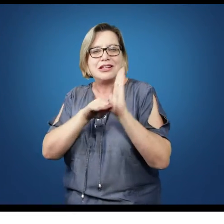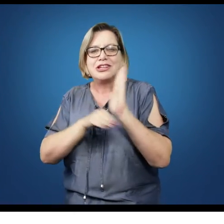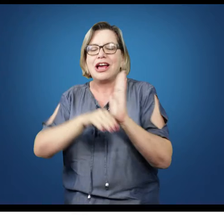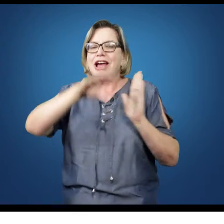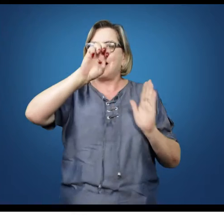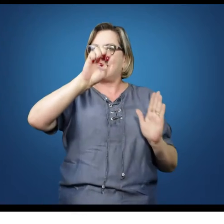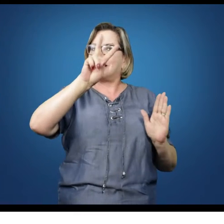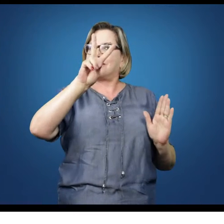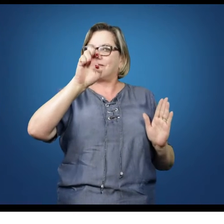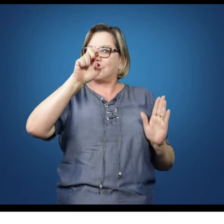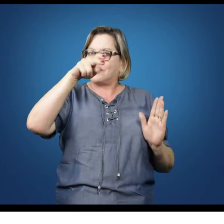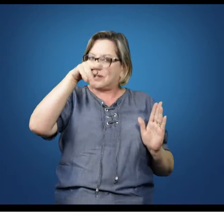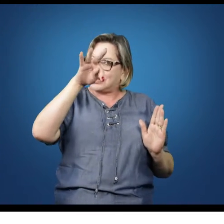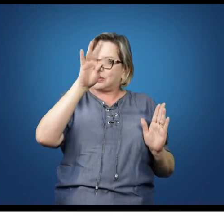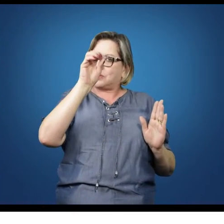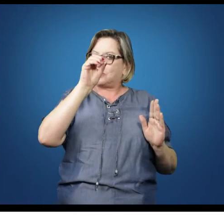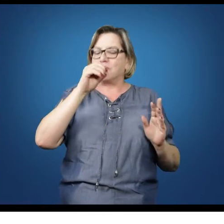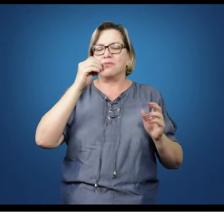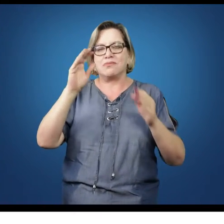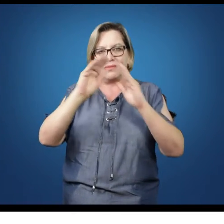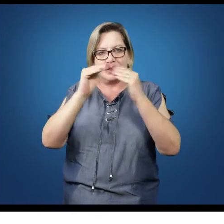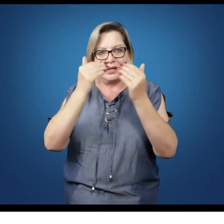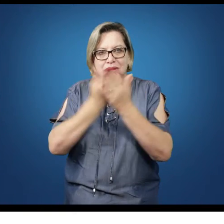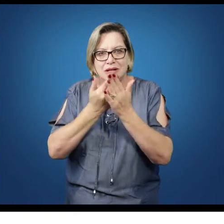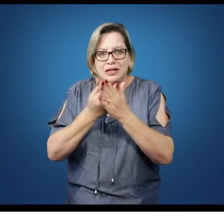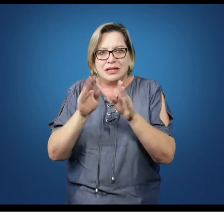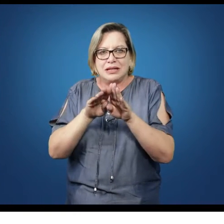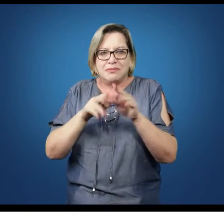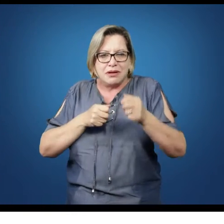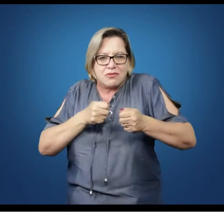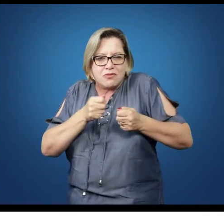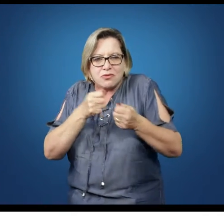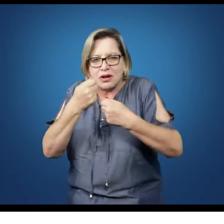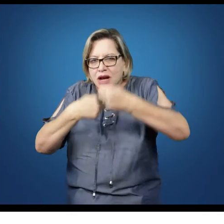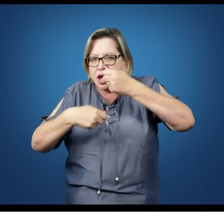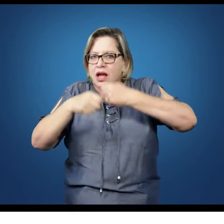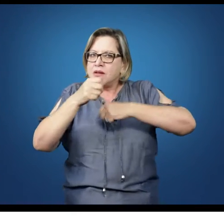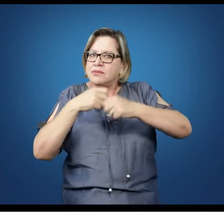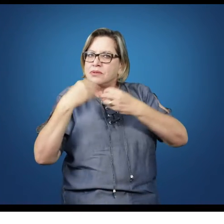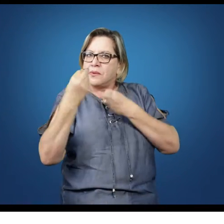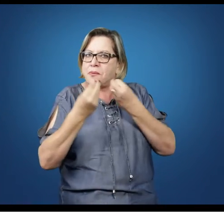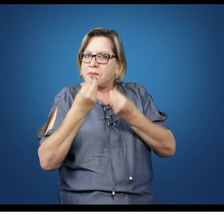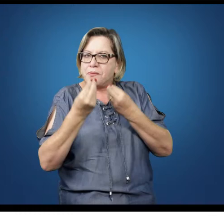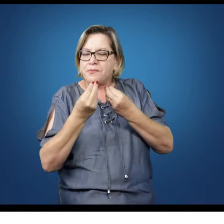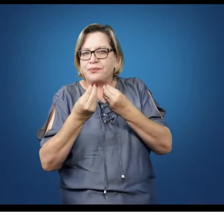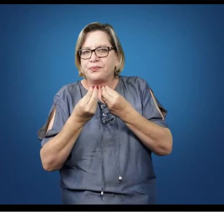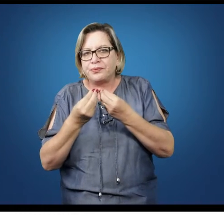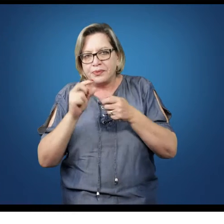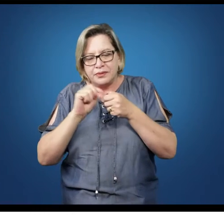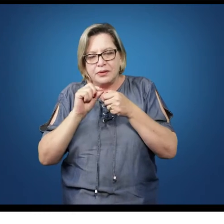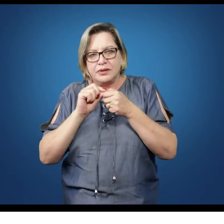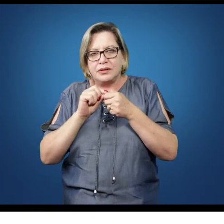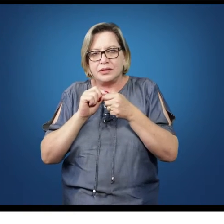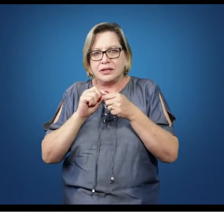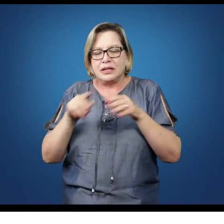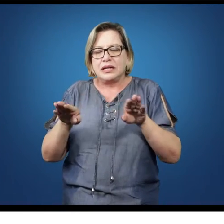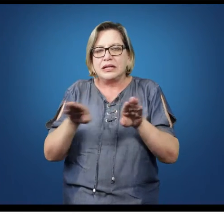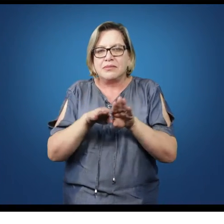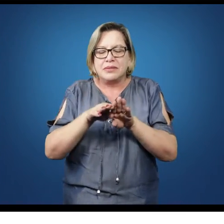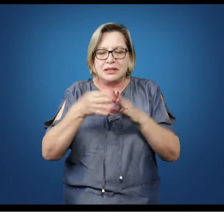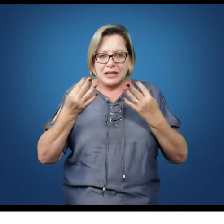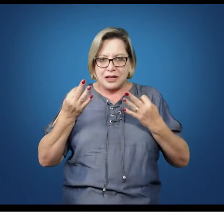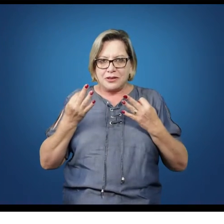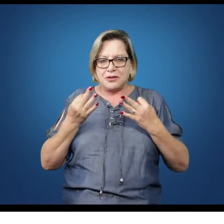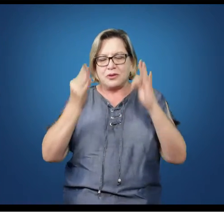escolar, a partir do controle, da administração disso e, no campo teórico,